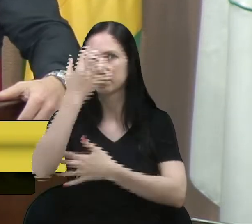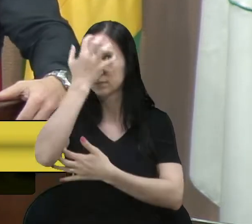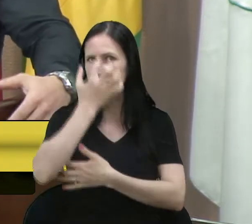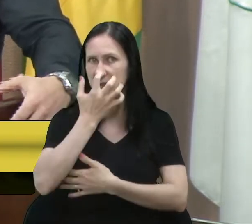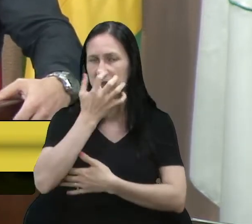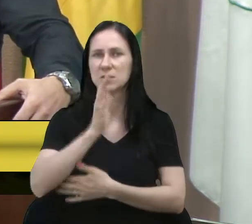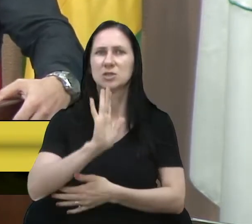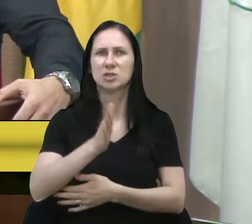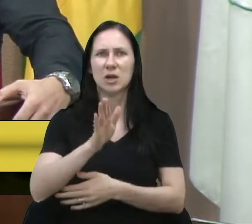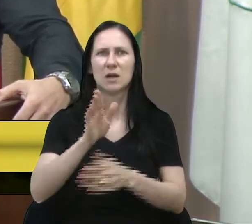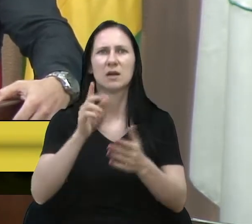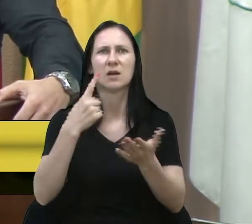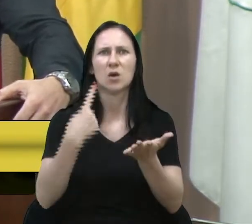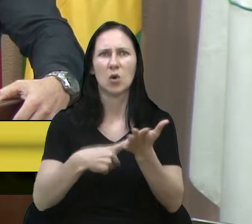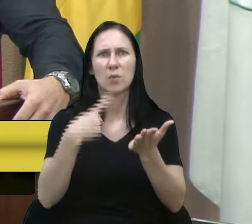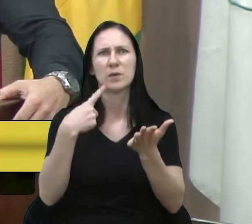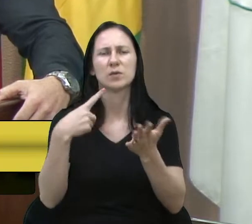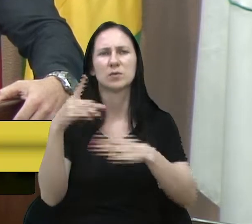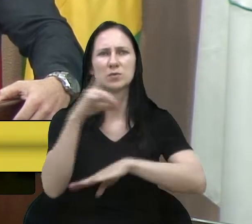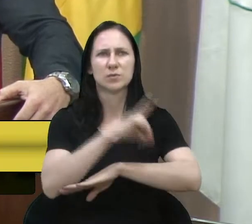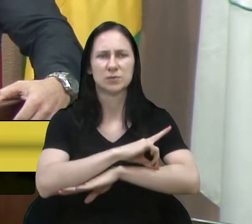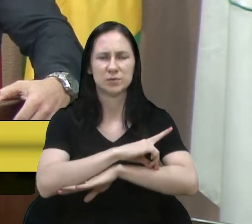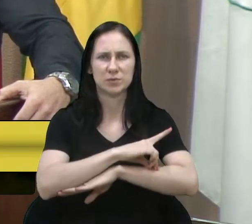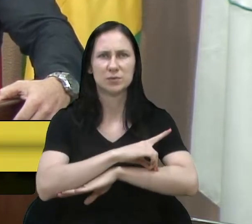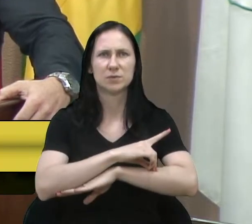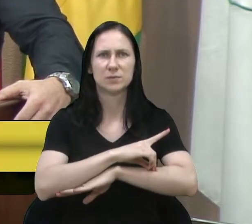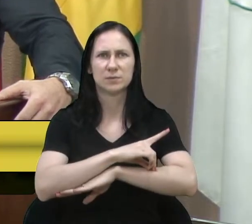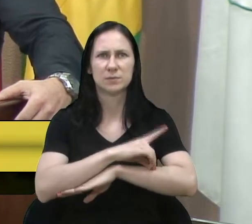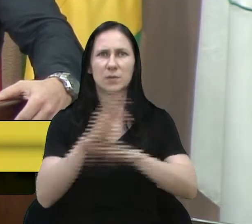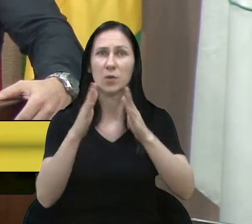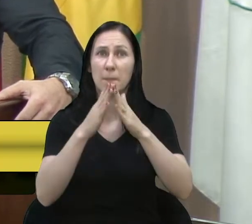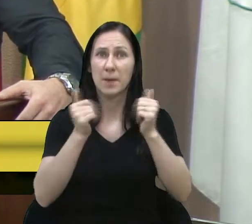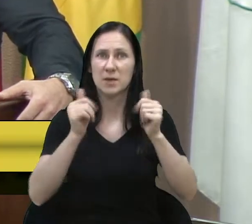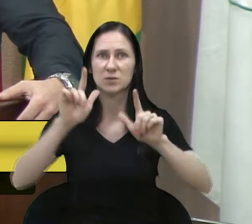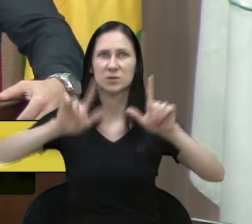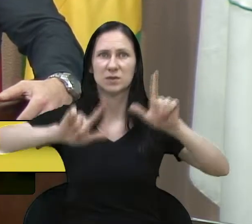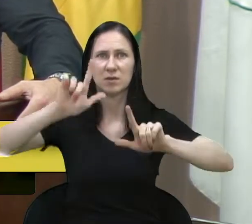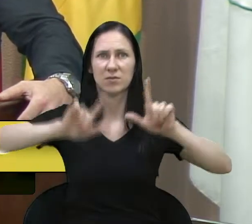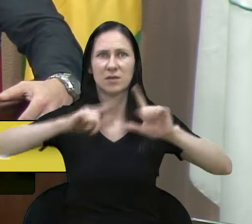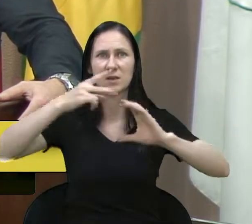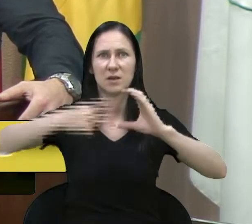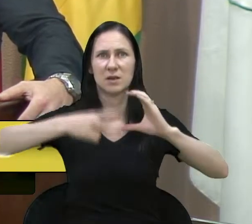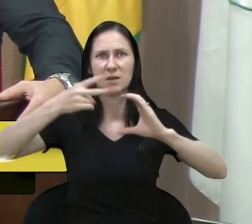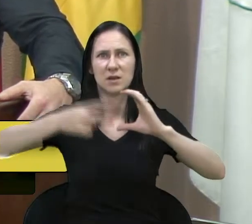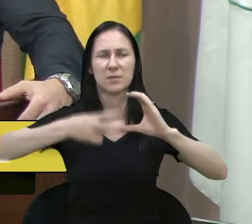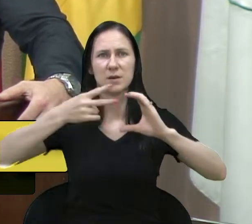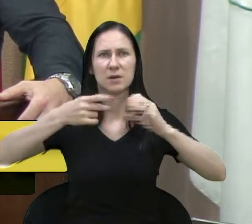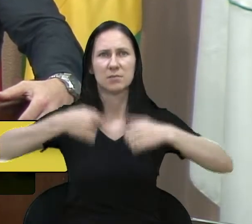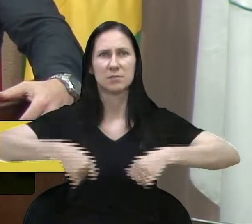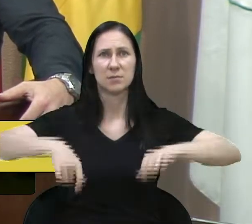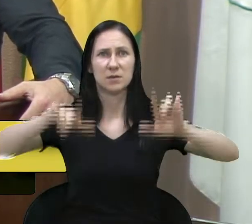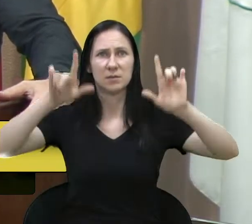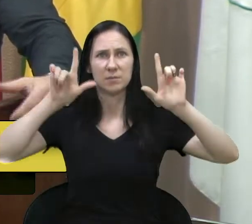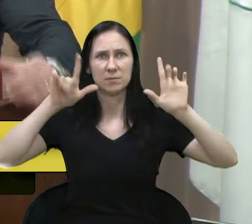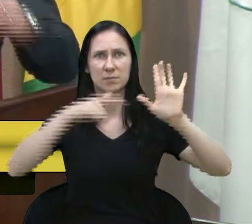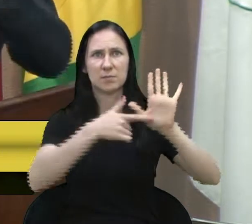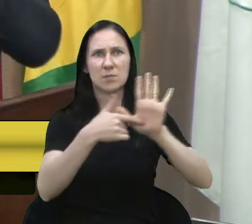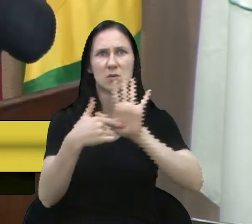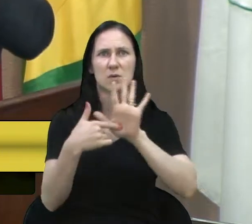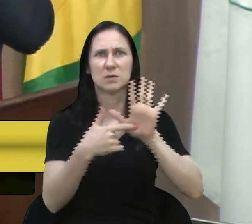E já agendamos aqui, então, peço que a TV Câmara aí transmita essa imagem que está no telão,